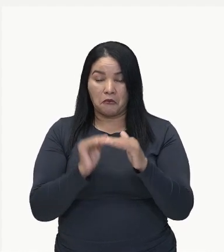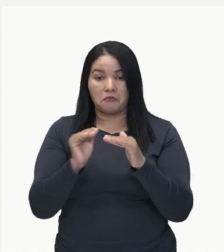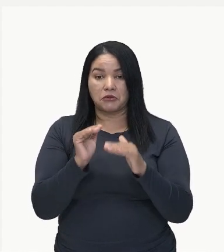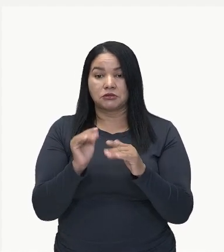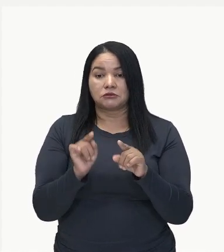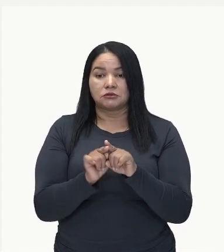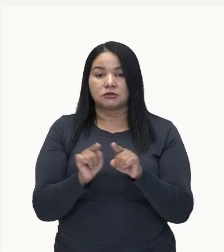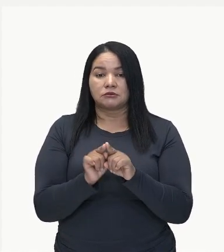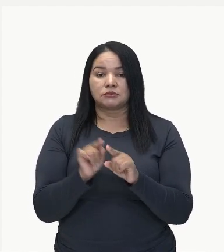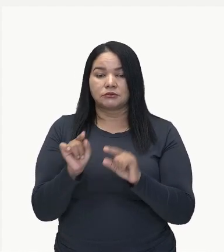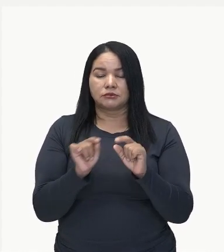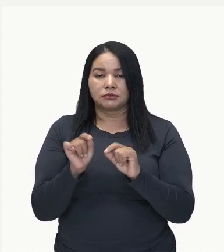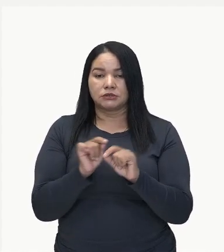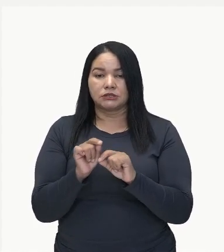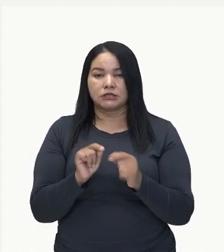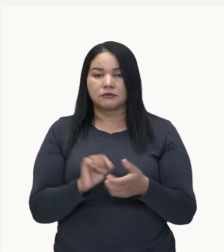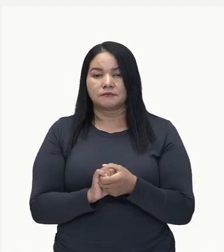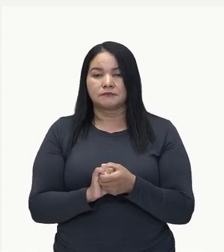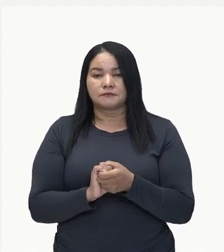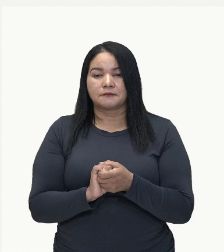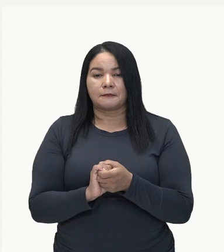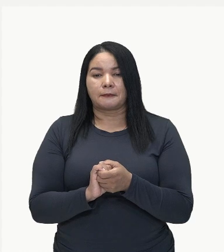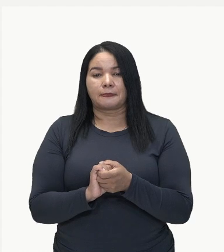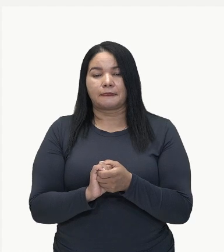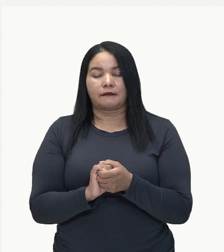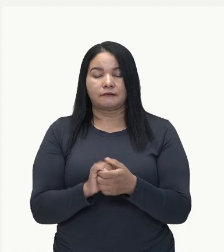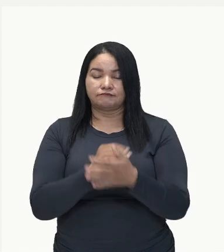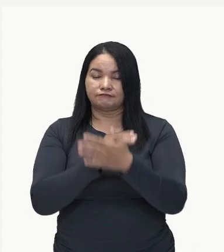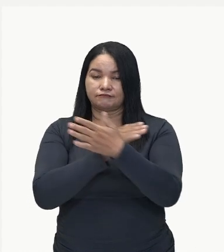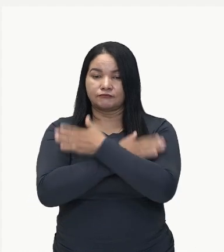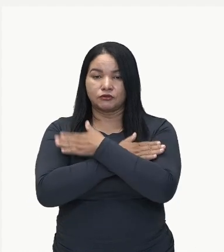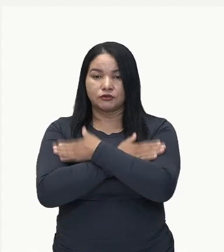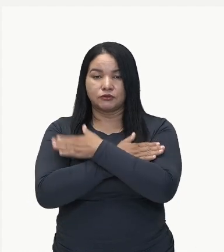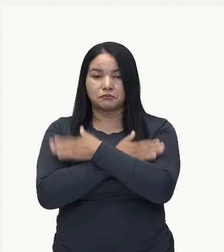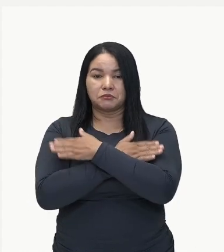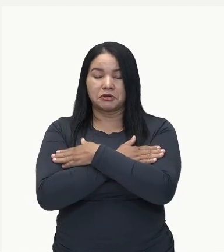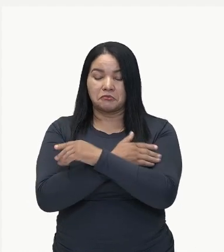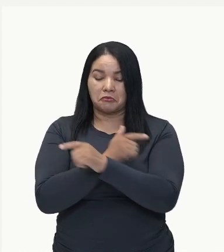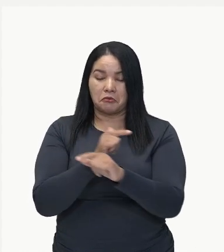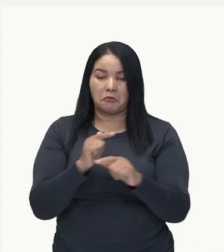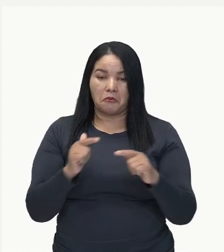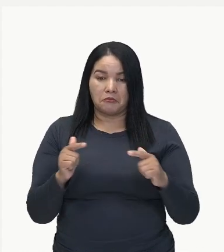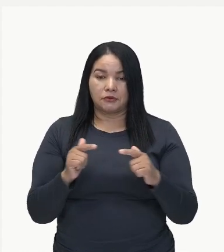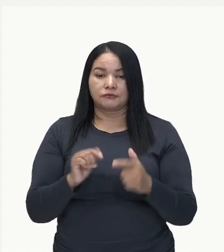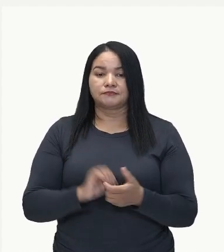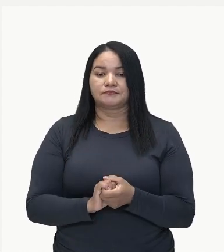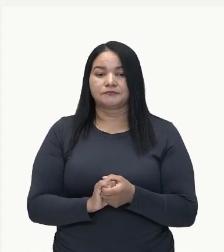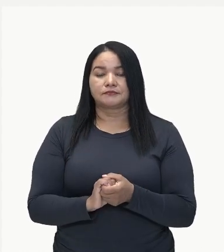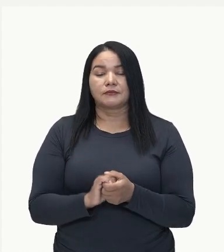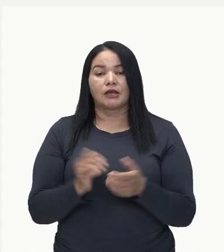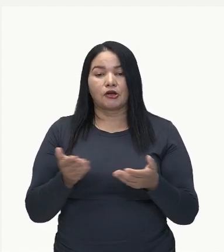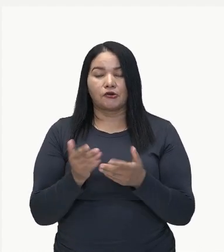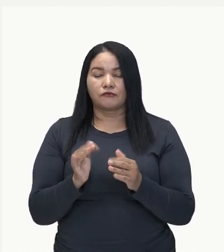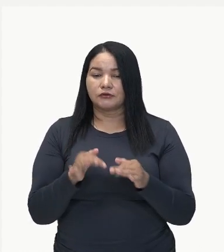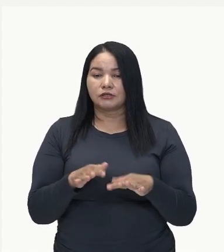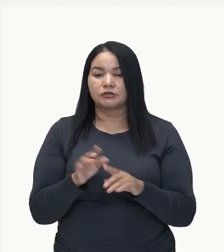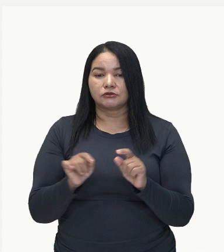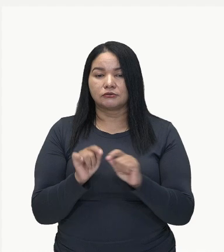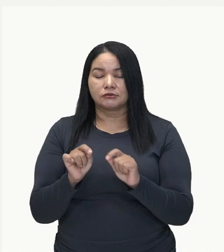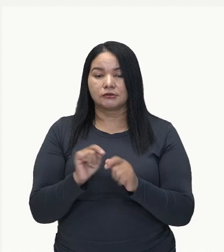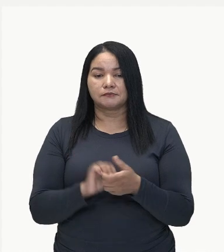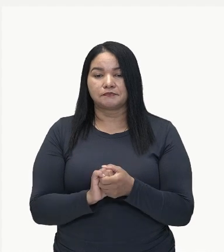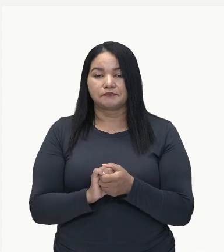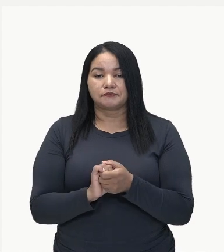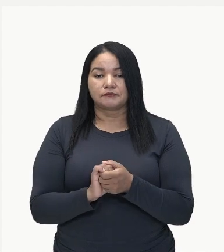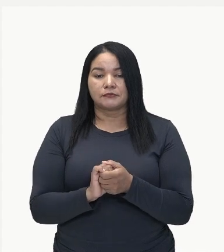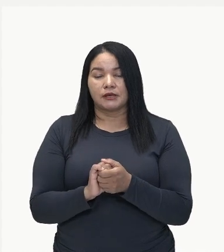então, níveis alarmantes de desemprego. E aí, finalizando, atualmente, produz desde produtos